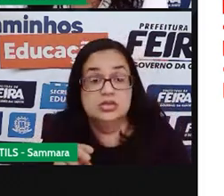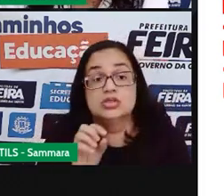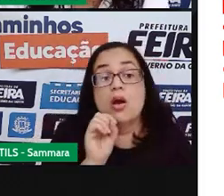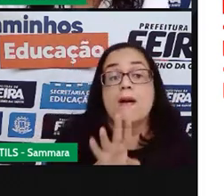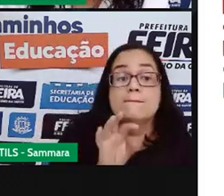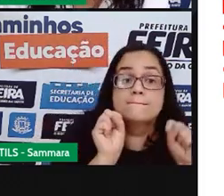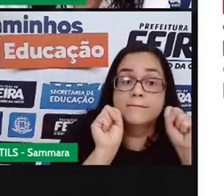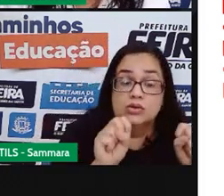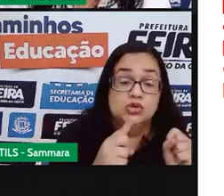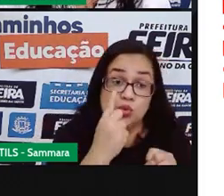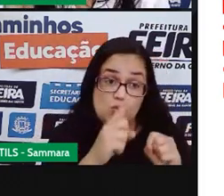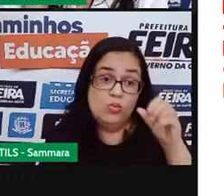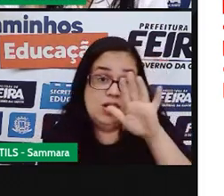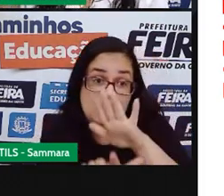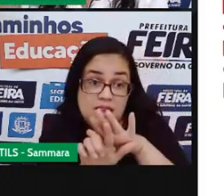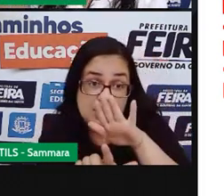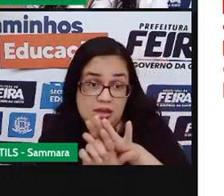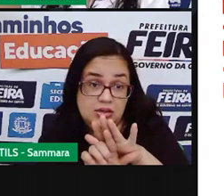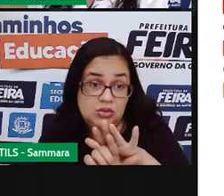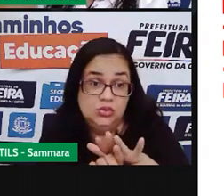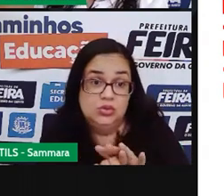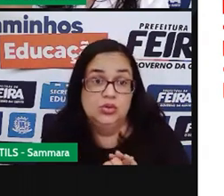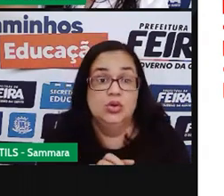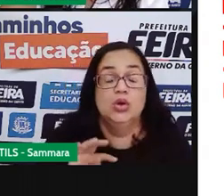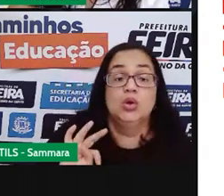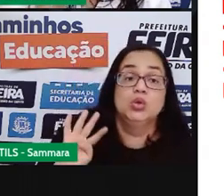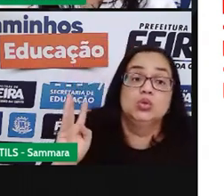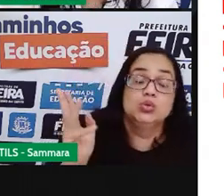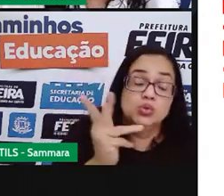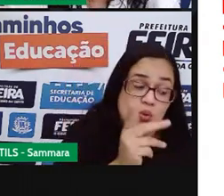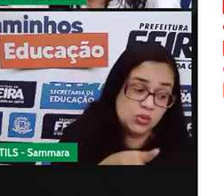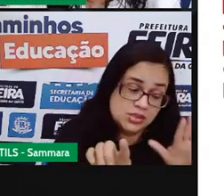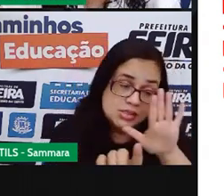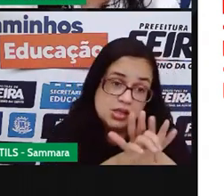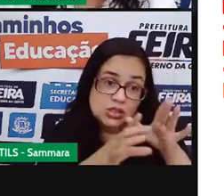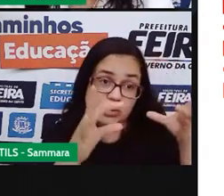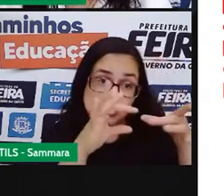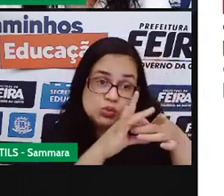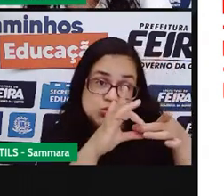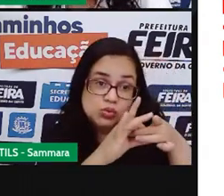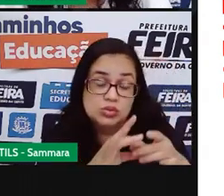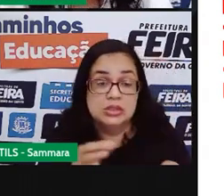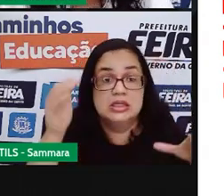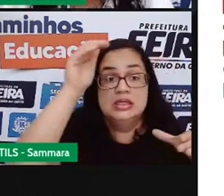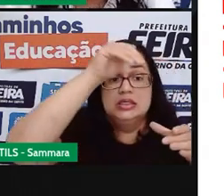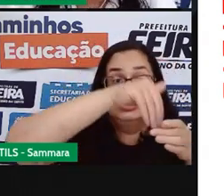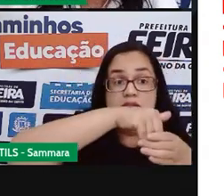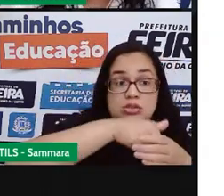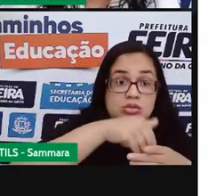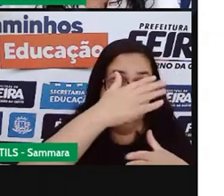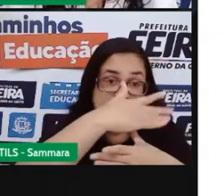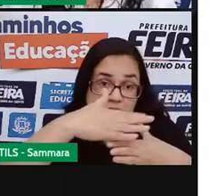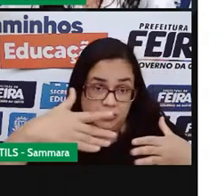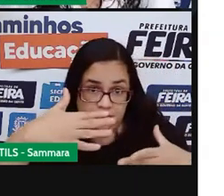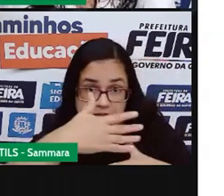pode fazer uma lei que esteja de acordo com todas essas leis, dentro do nosso município.